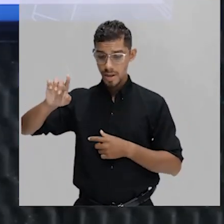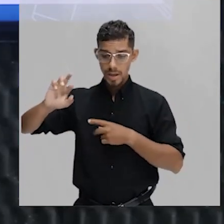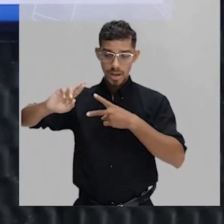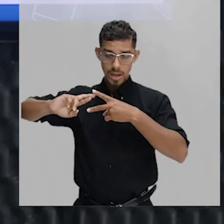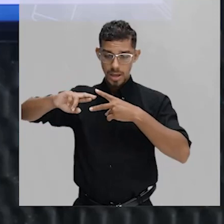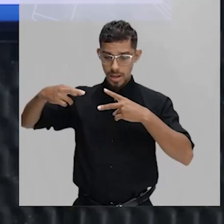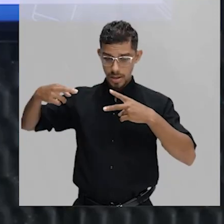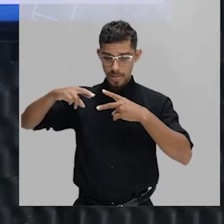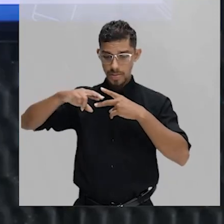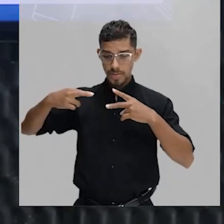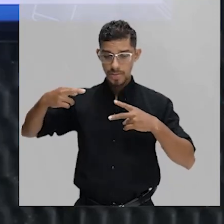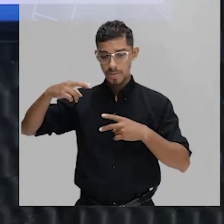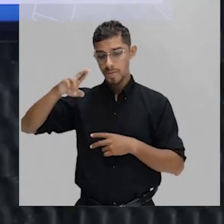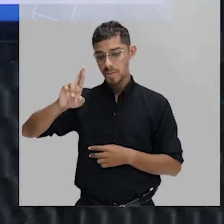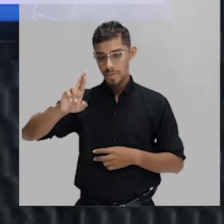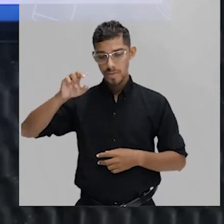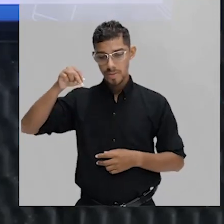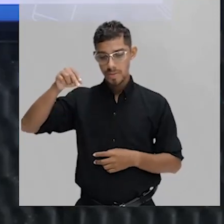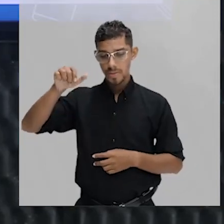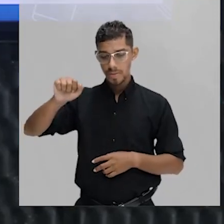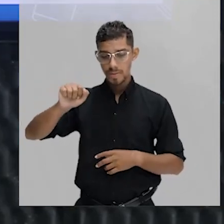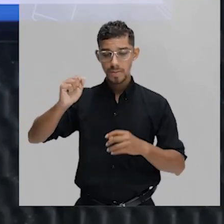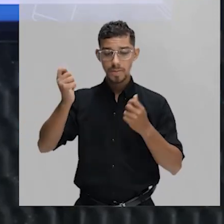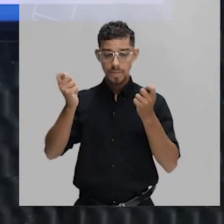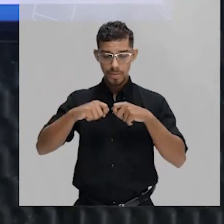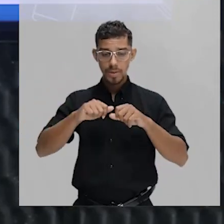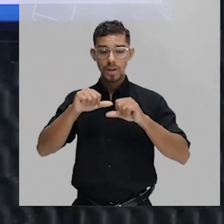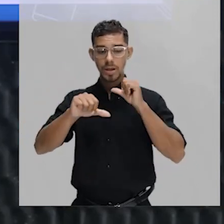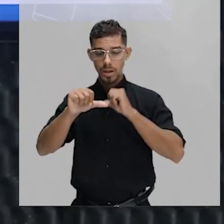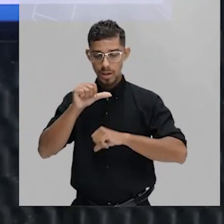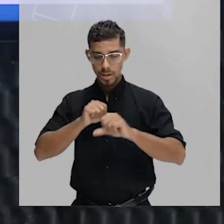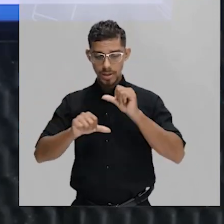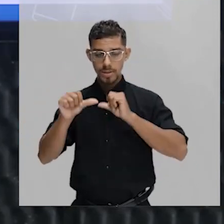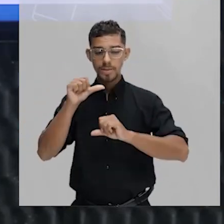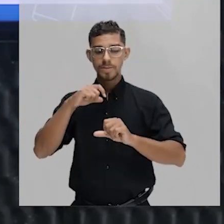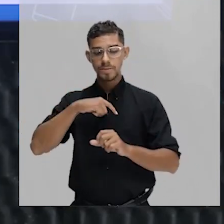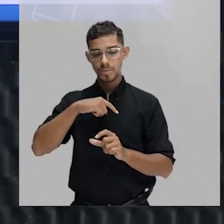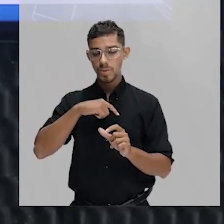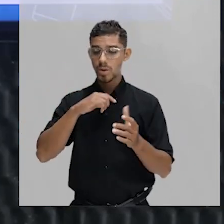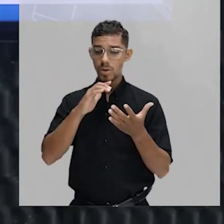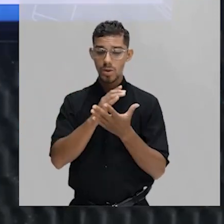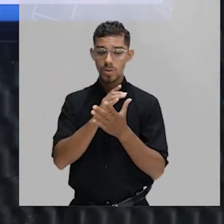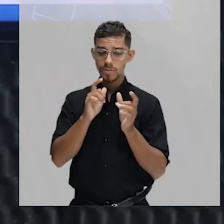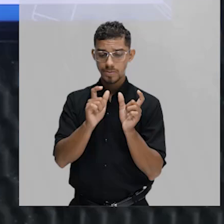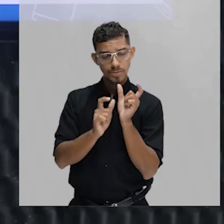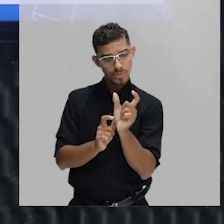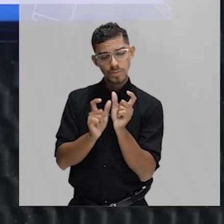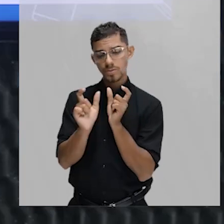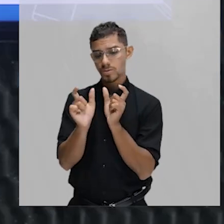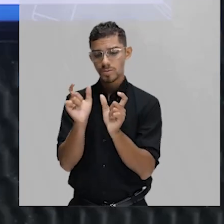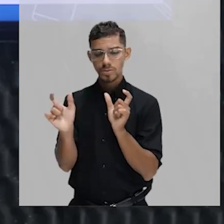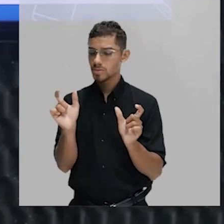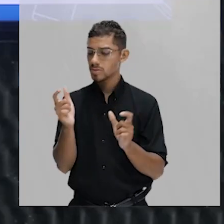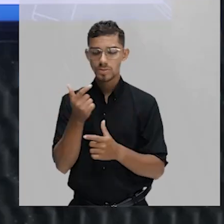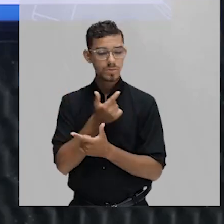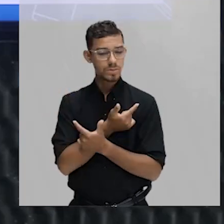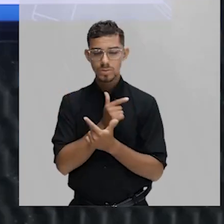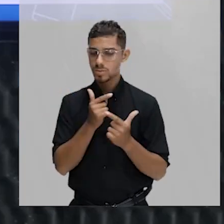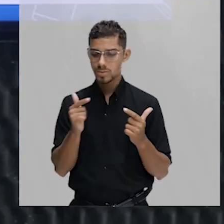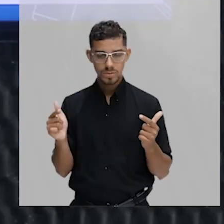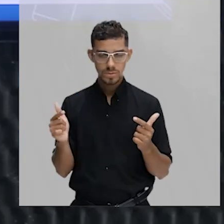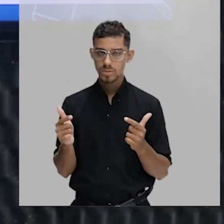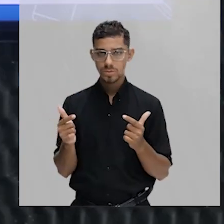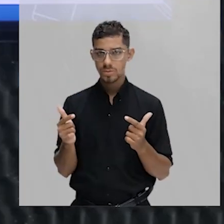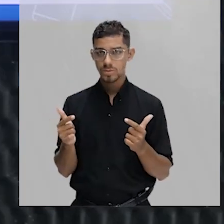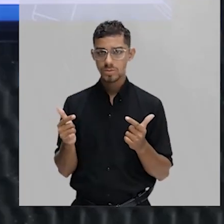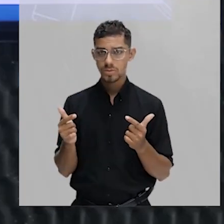precisa sofrer uma edição. Por quê? Porque ele contém locais, pequenos trechos, que não têm informação